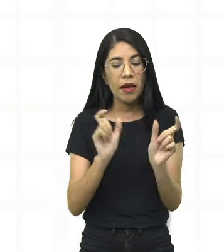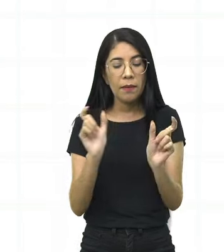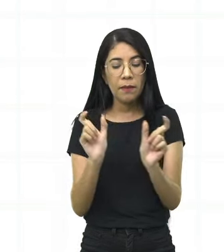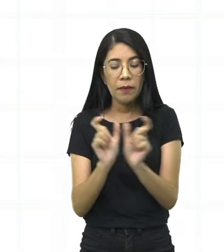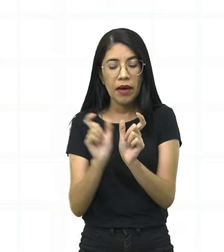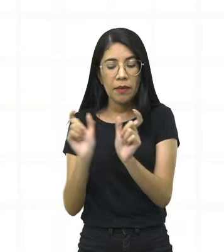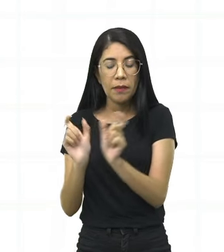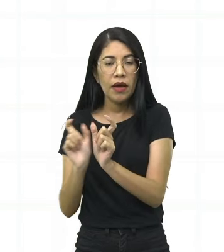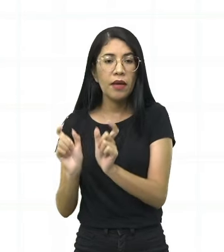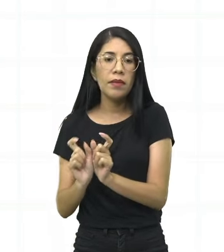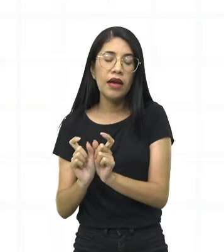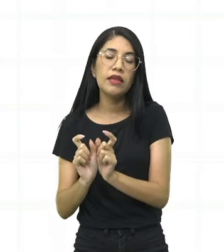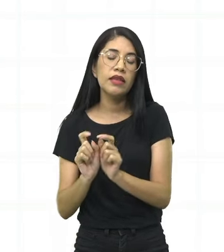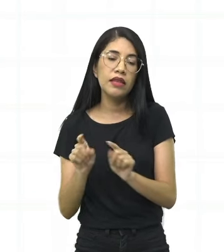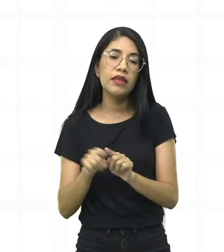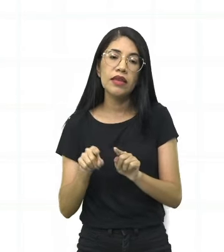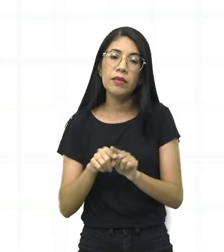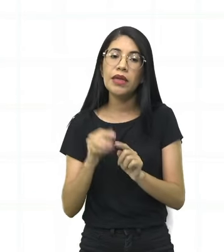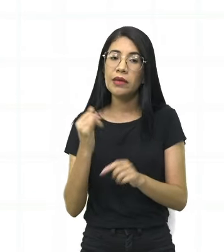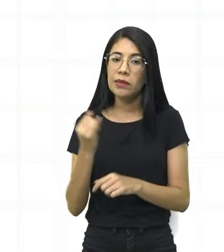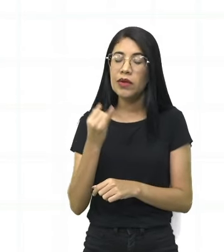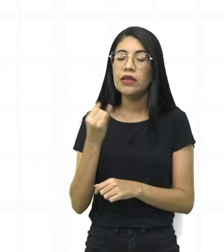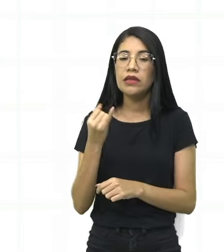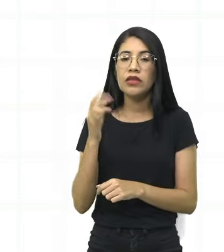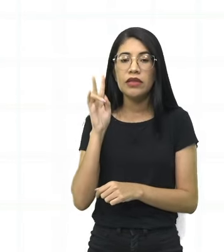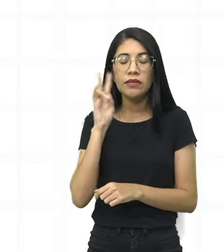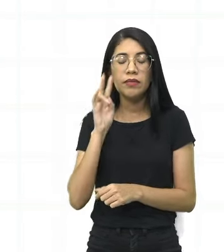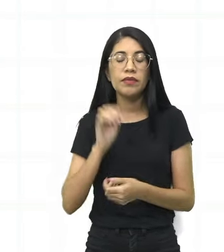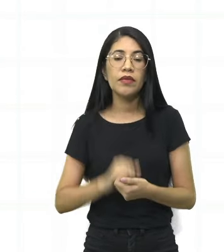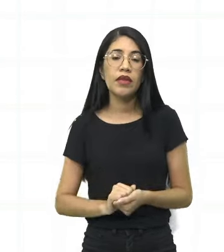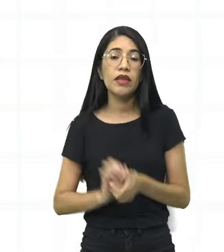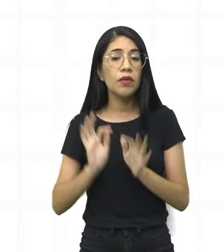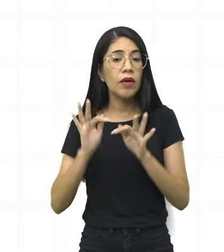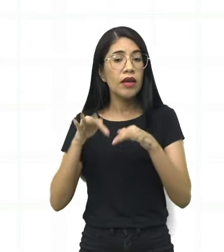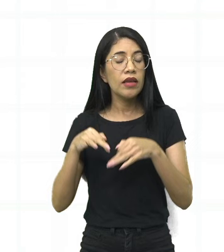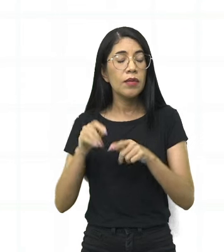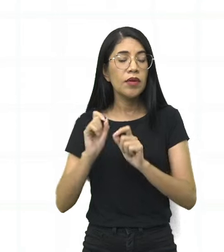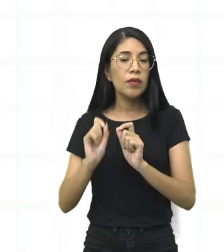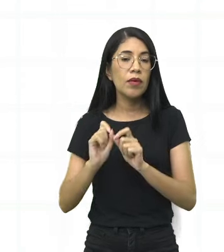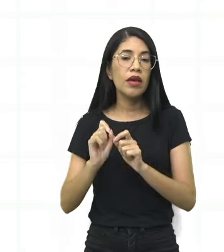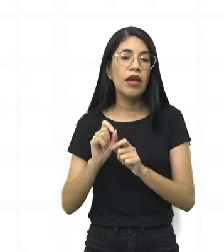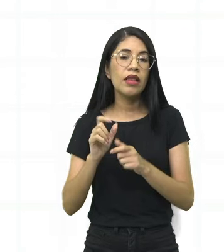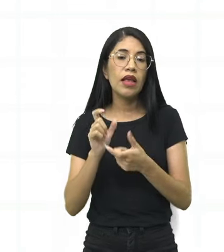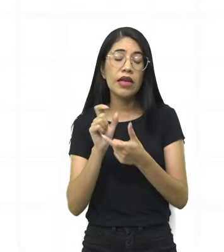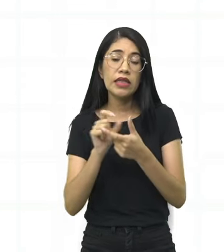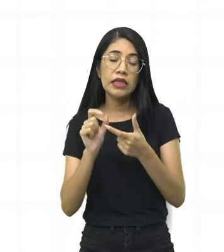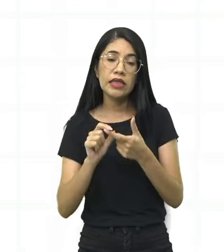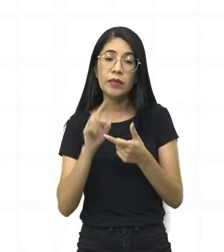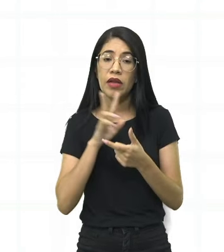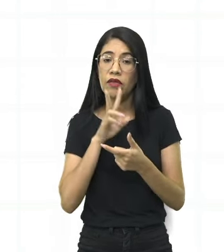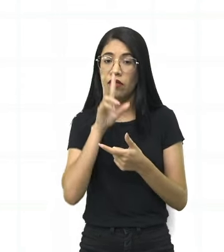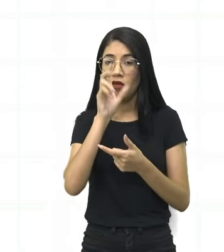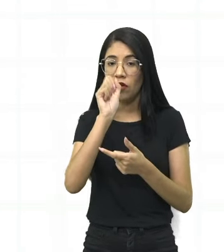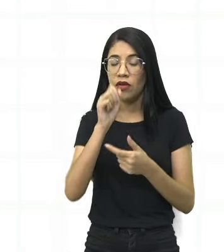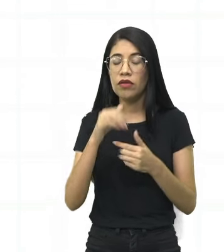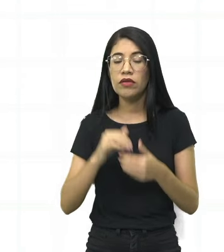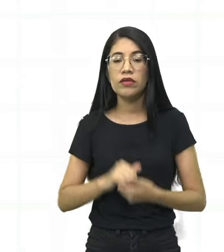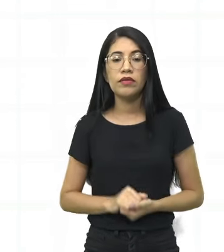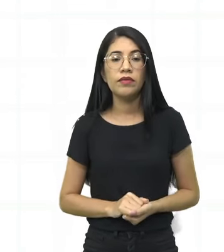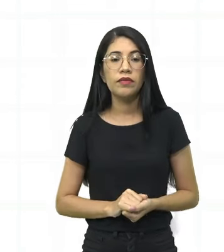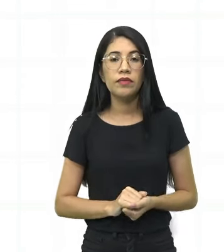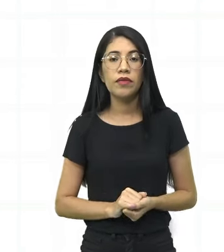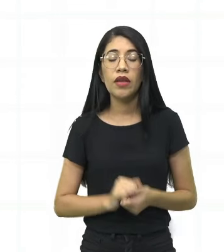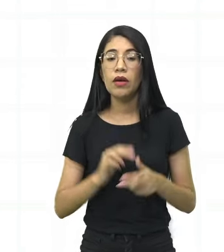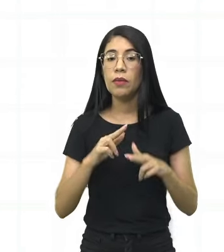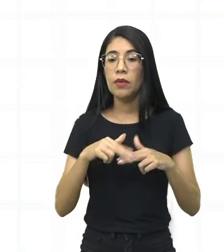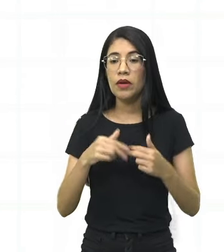Então, isso conta também. E aqui sempre vai terminar na sílaba mais forte.